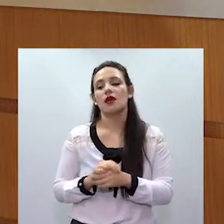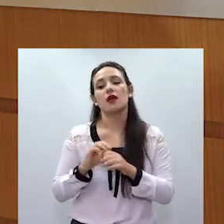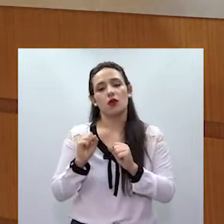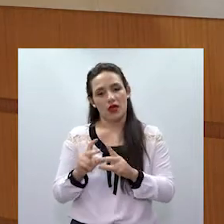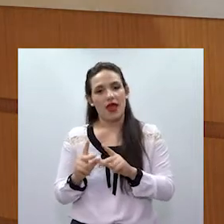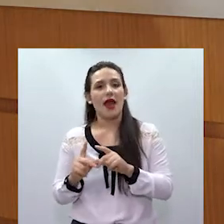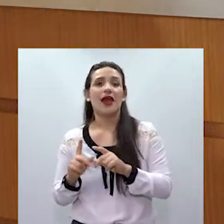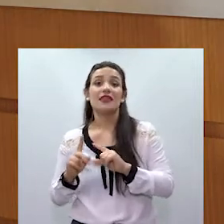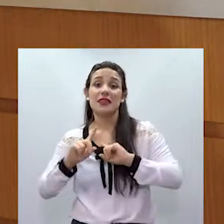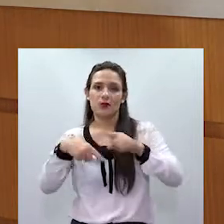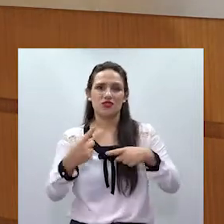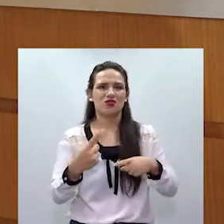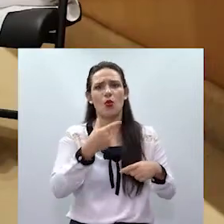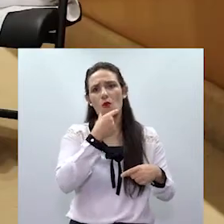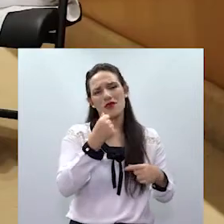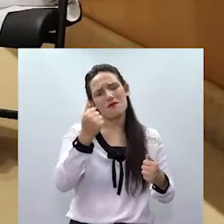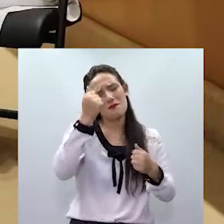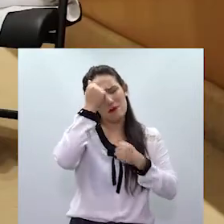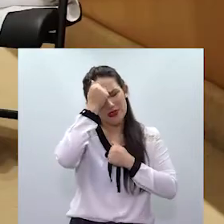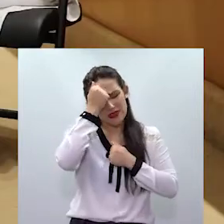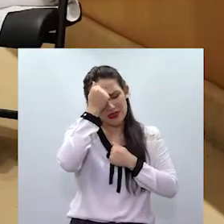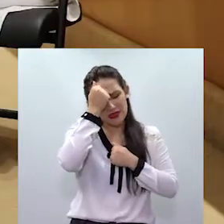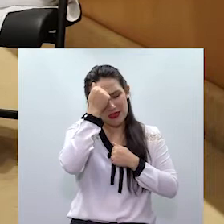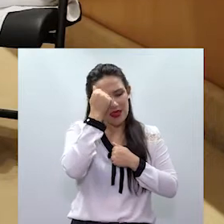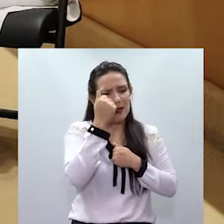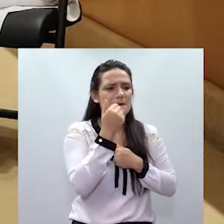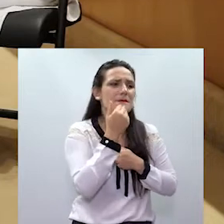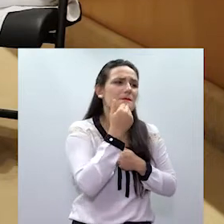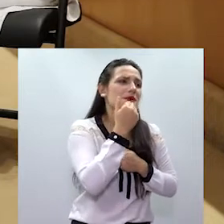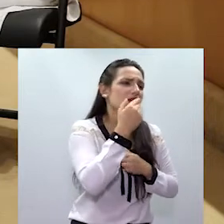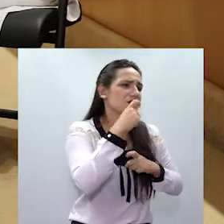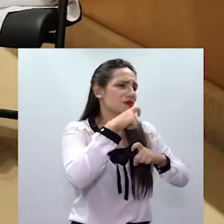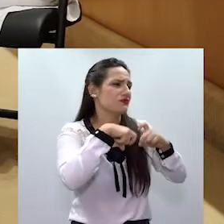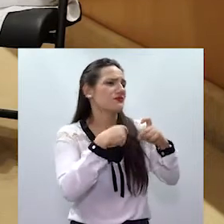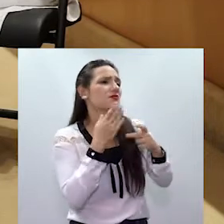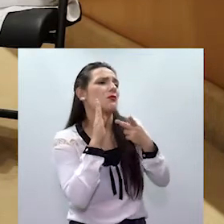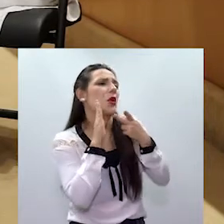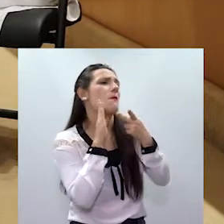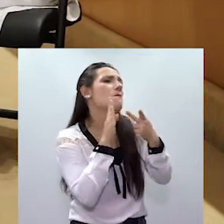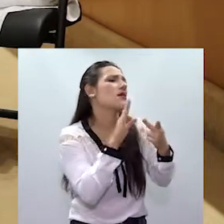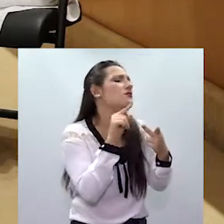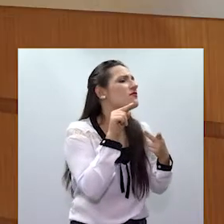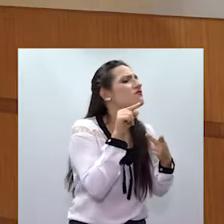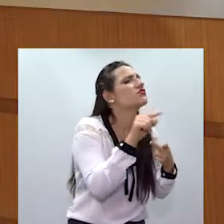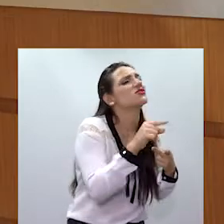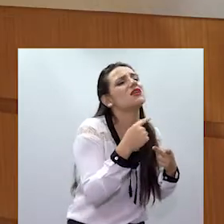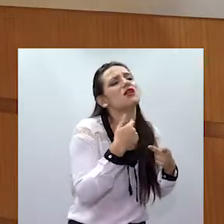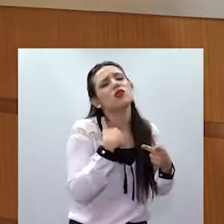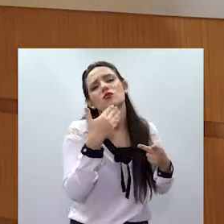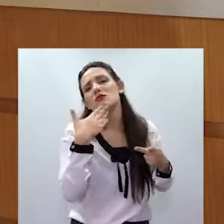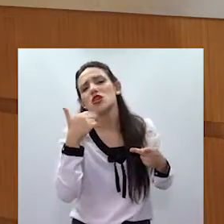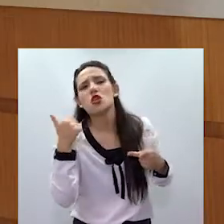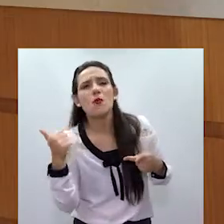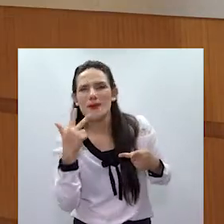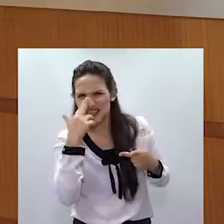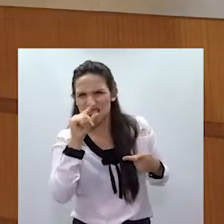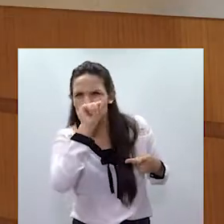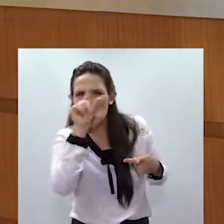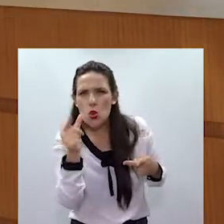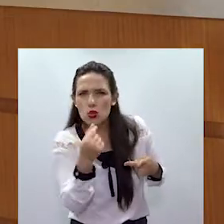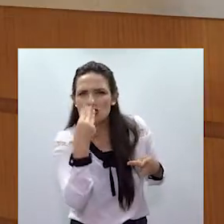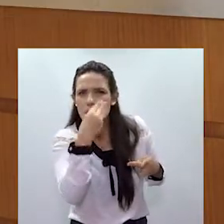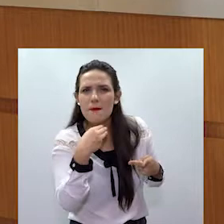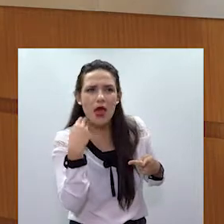E o casal volta a viver bem, conviver bem. Porque o homem faz mil promessas, diz que vai melhorar,